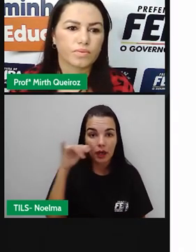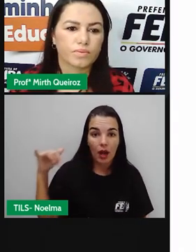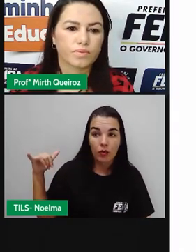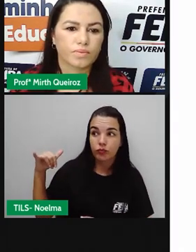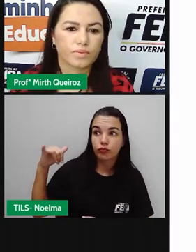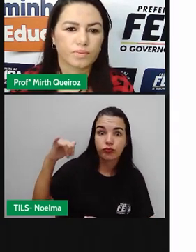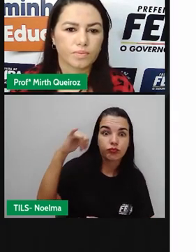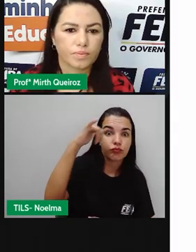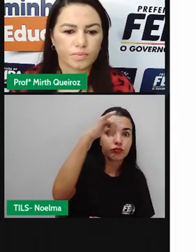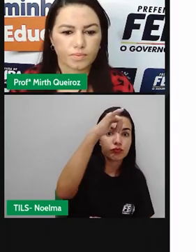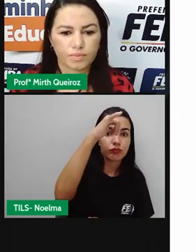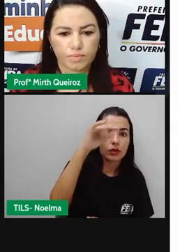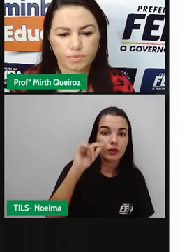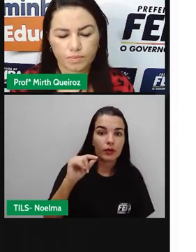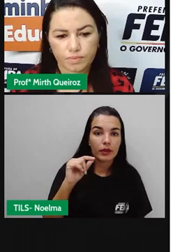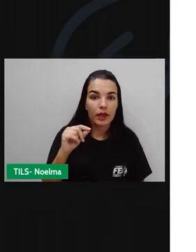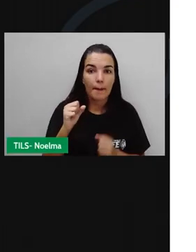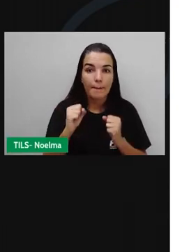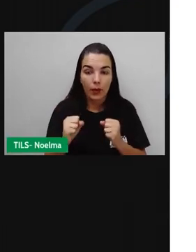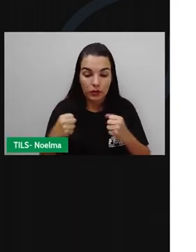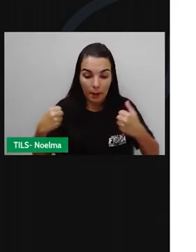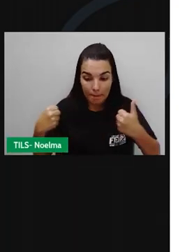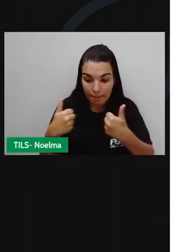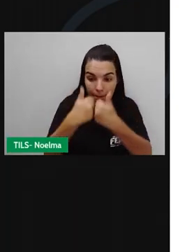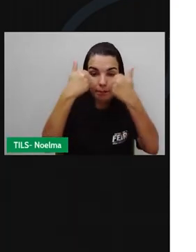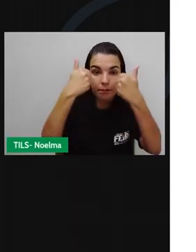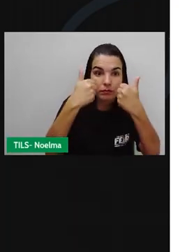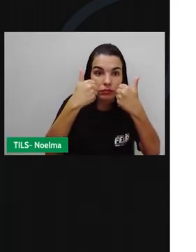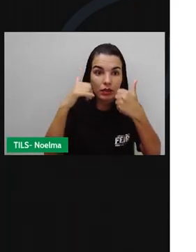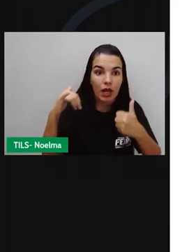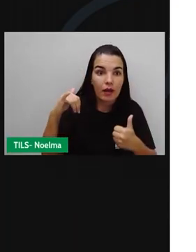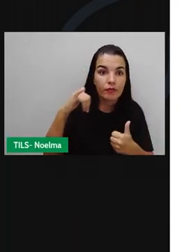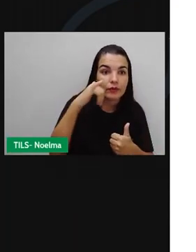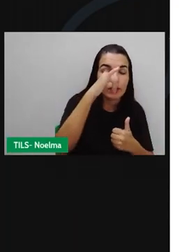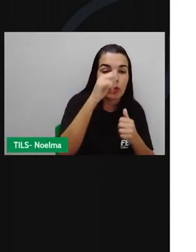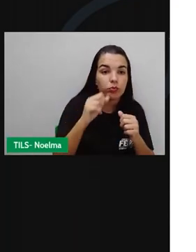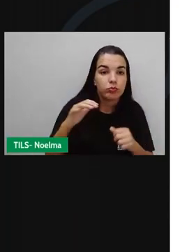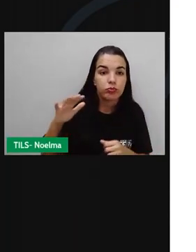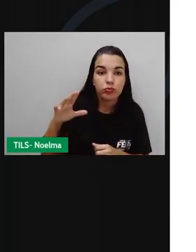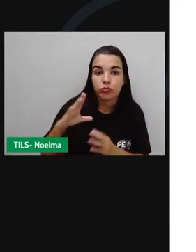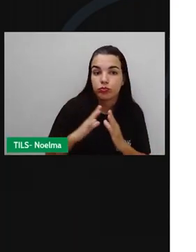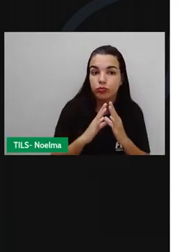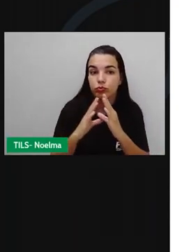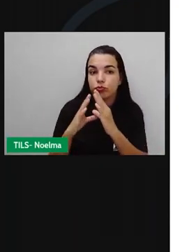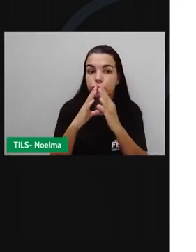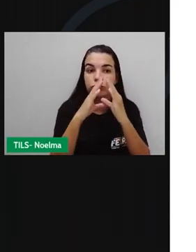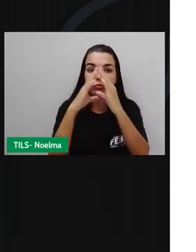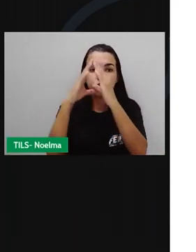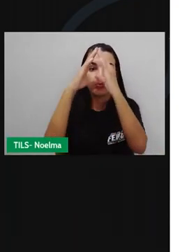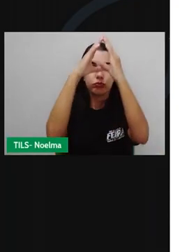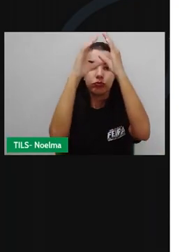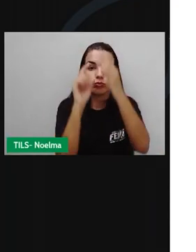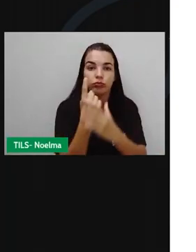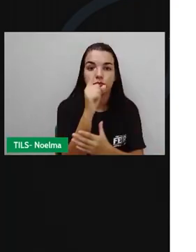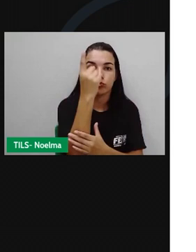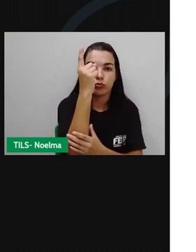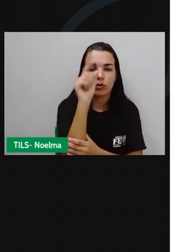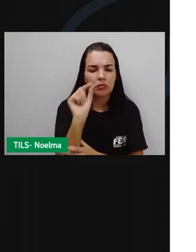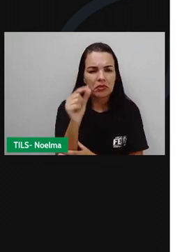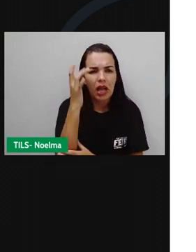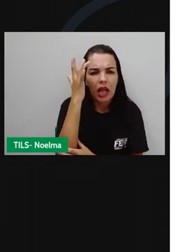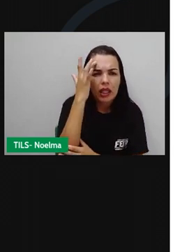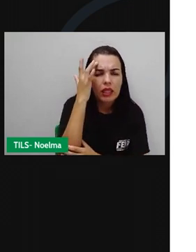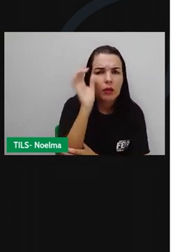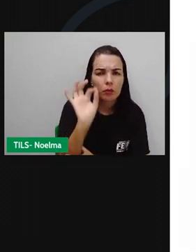catastrófica, seria a colisão direta. A colisão de uma aeronave com um balão, isso pode ter consequências imprevisíveis. E só para vocês terem uma ideia, né,